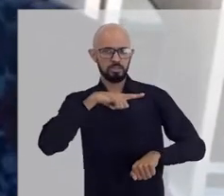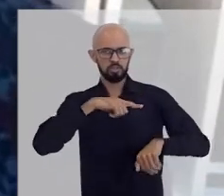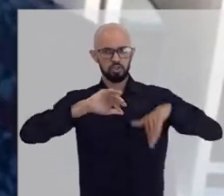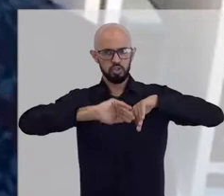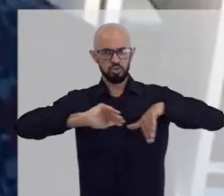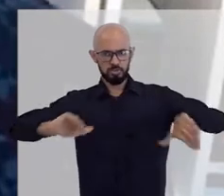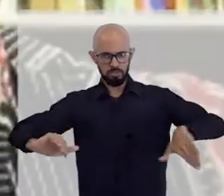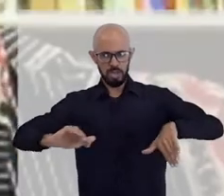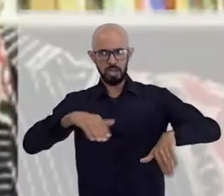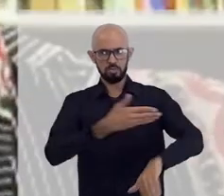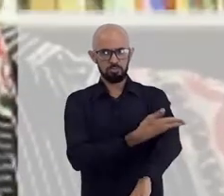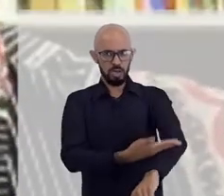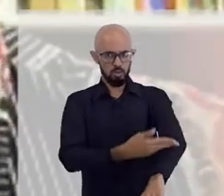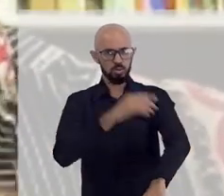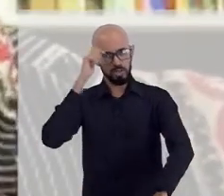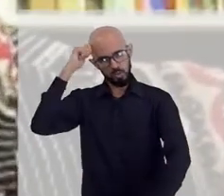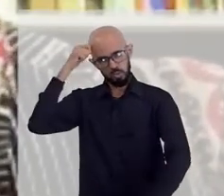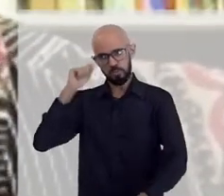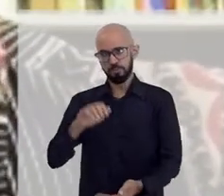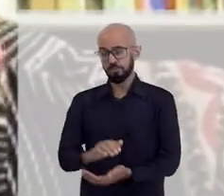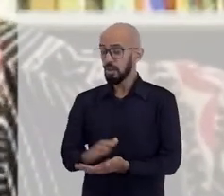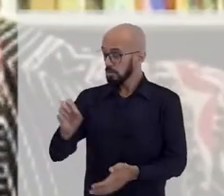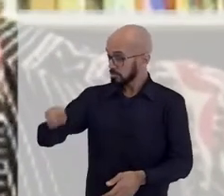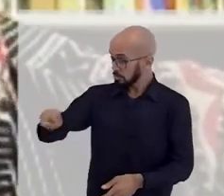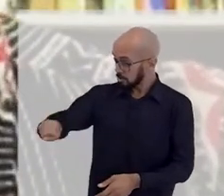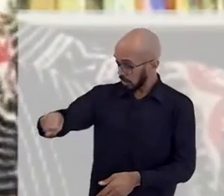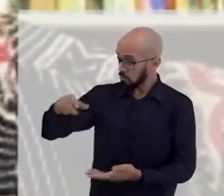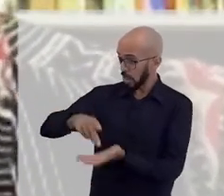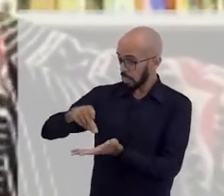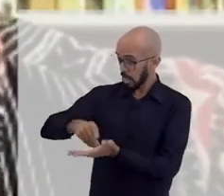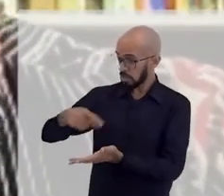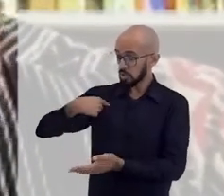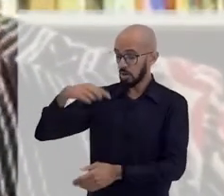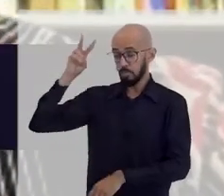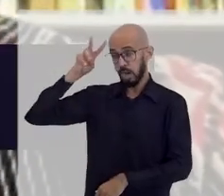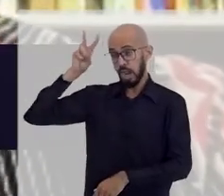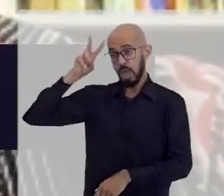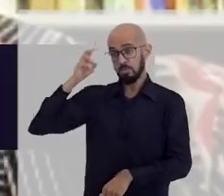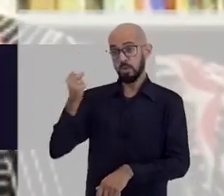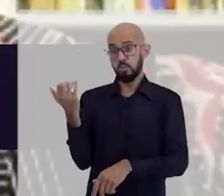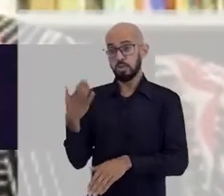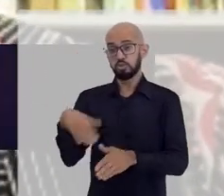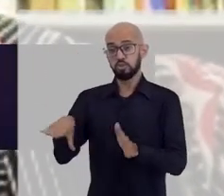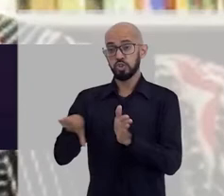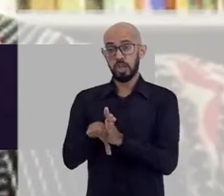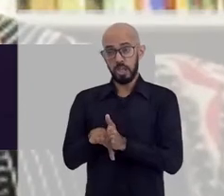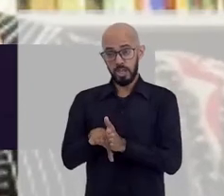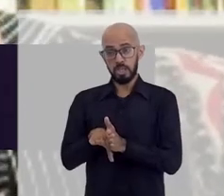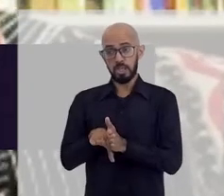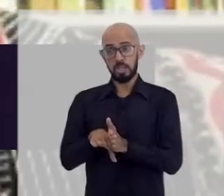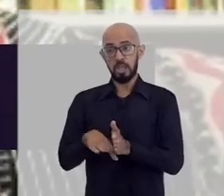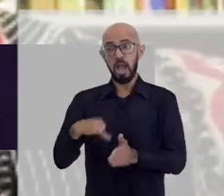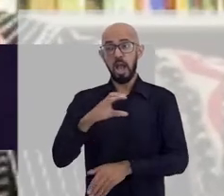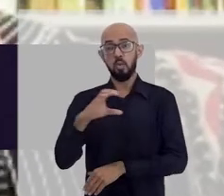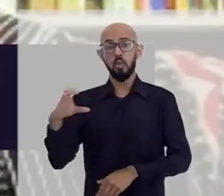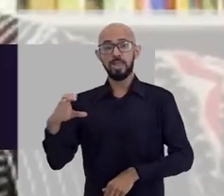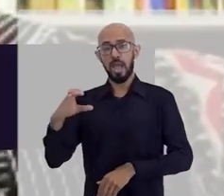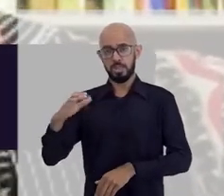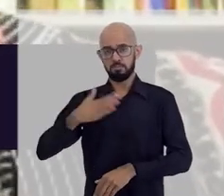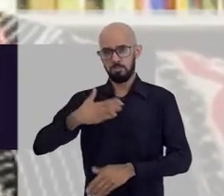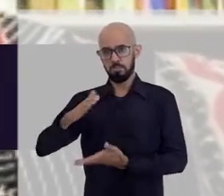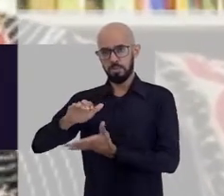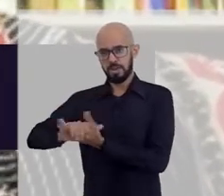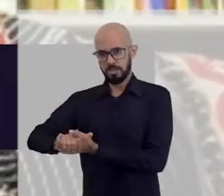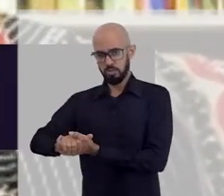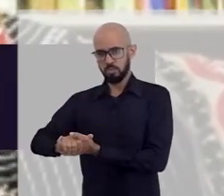de negros e brancos. Sim, eu sempre me lembro que, quando eu cheguei logo lá, a cunhada do meu marido,